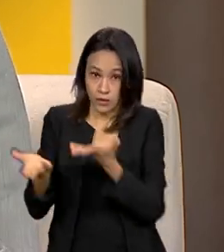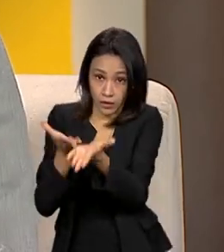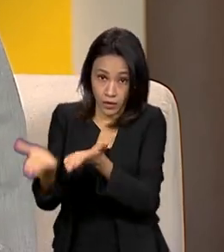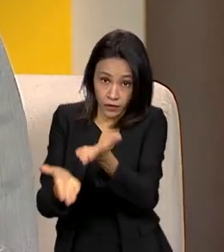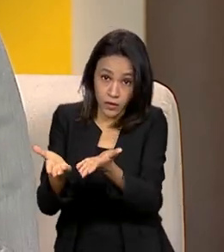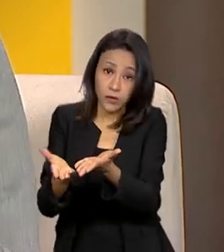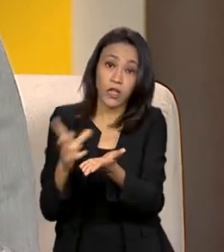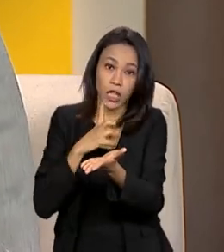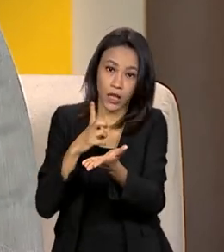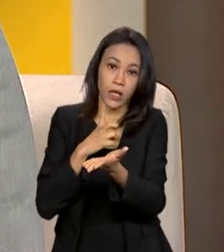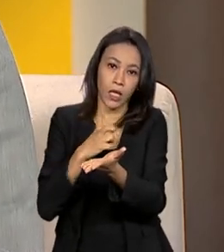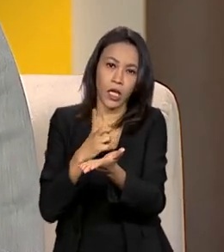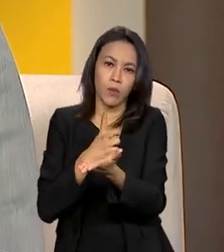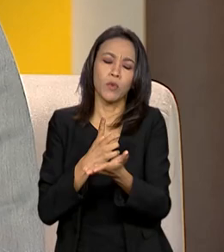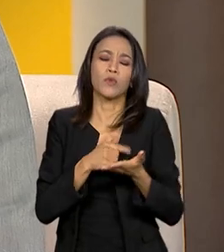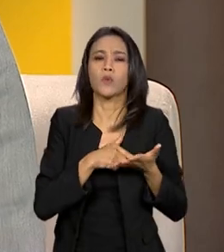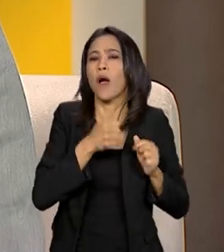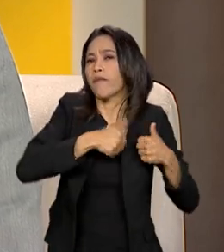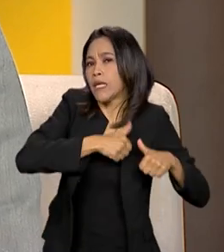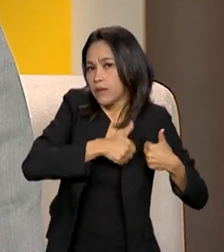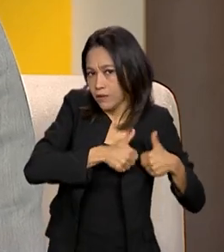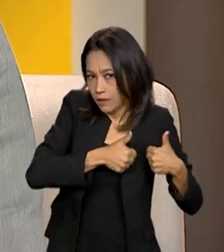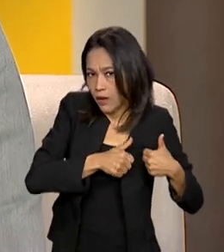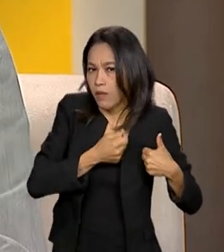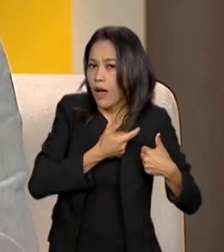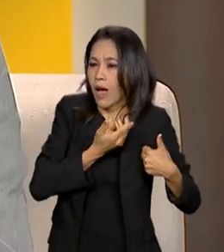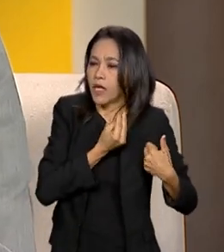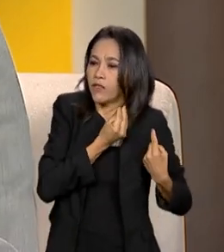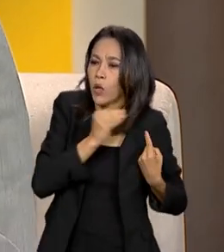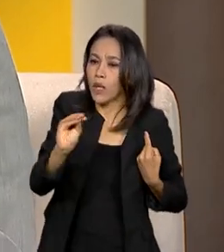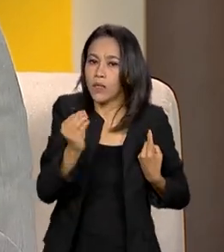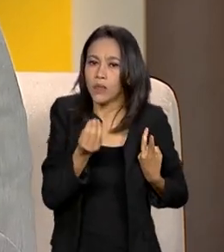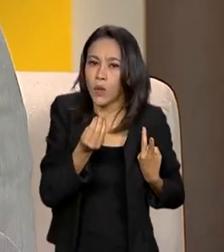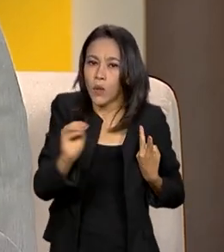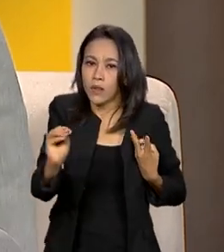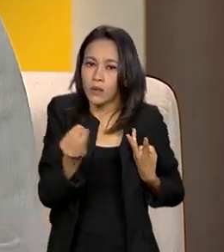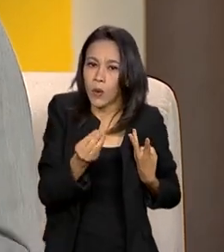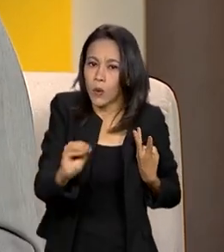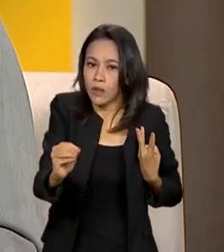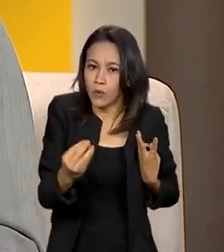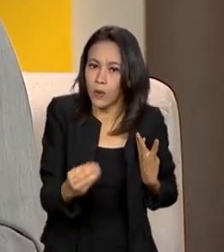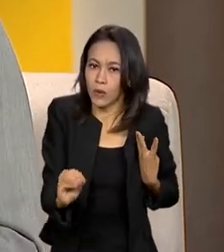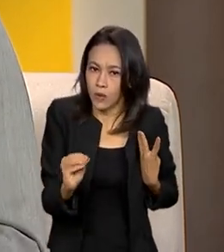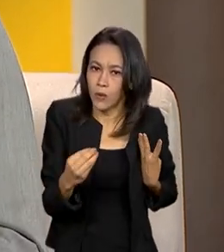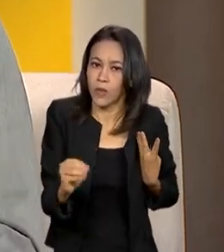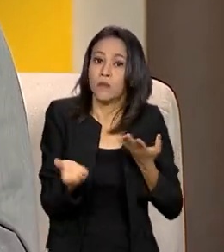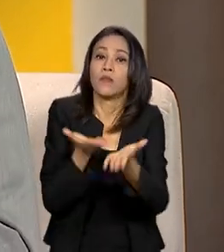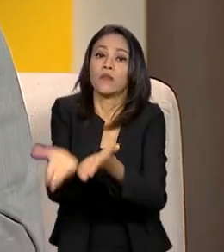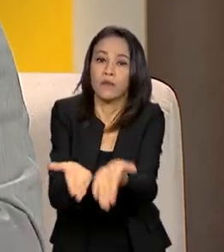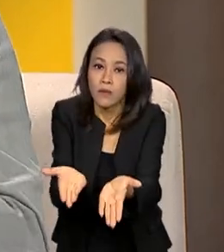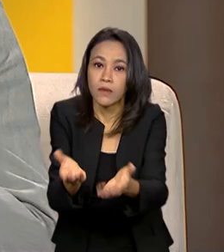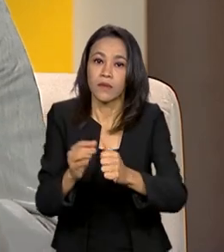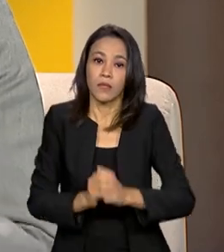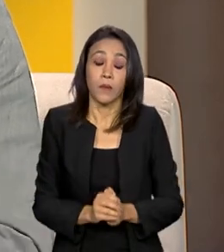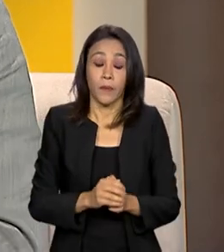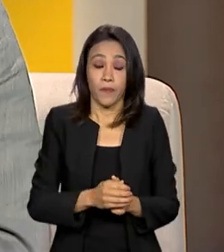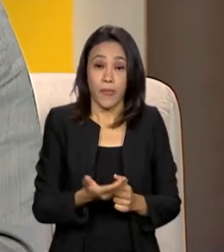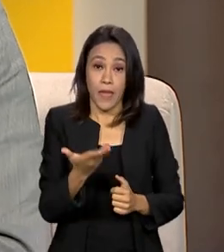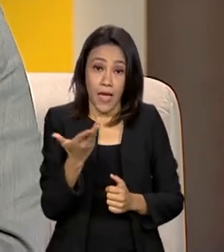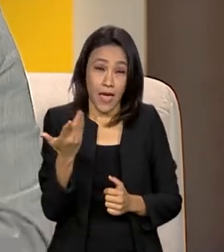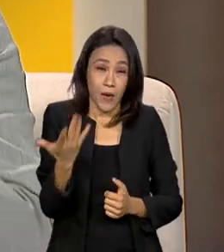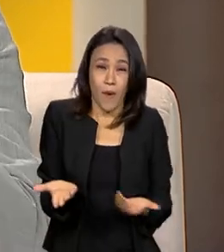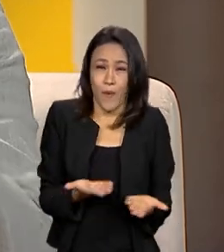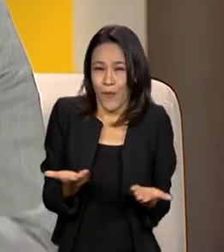essa possibilidade de avaliação e a cada dia a gente vai acrescentando novos serviços. Então, o cidadão é como essas plataformas